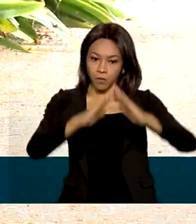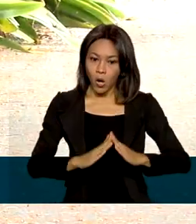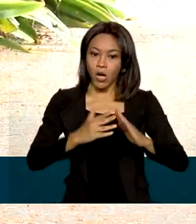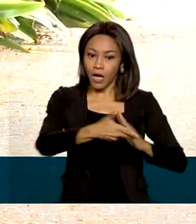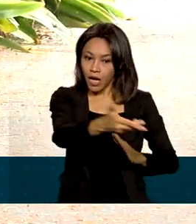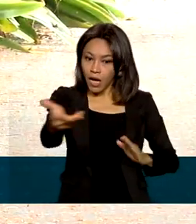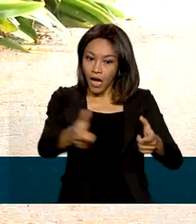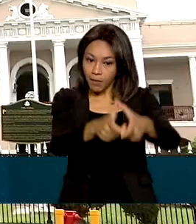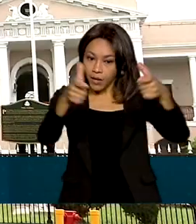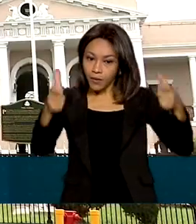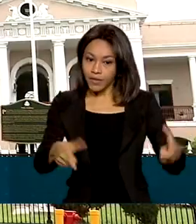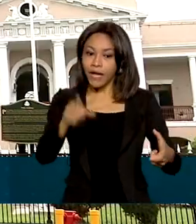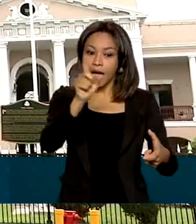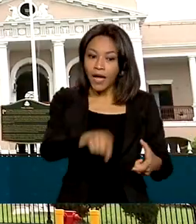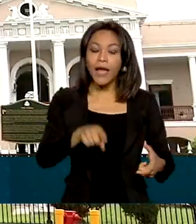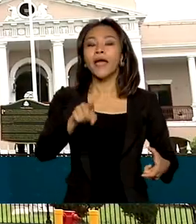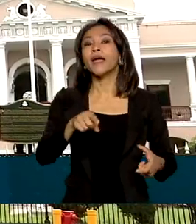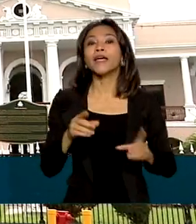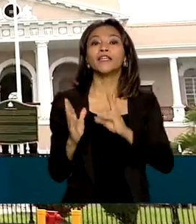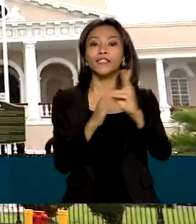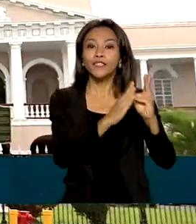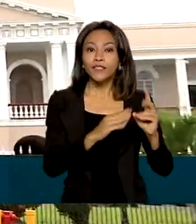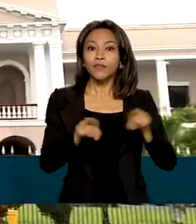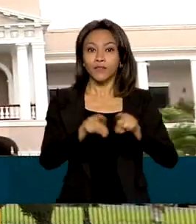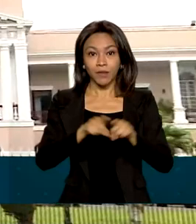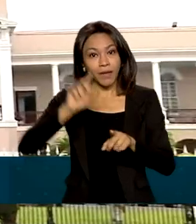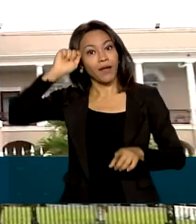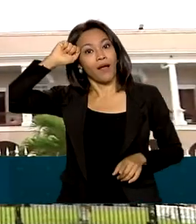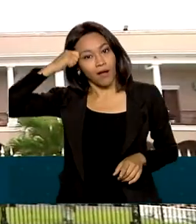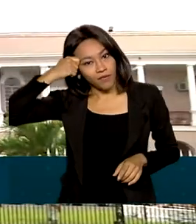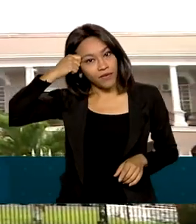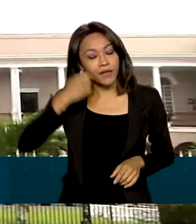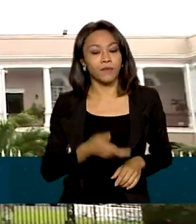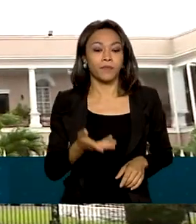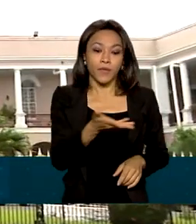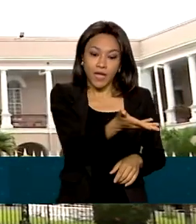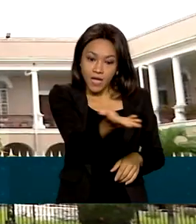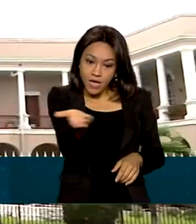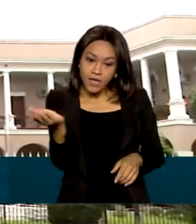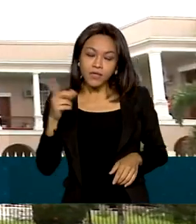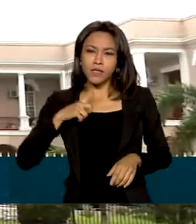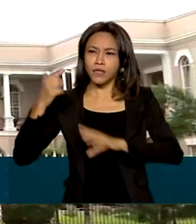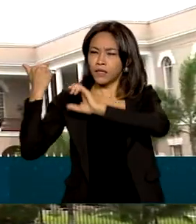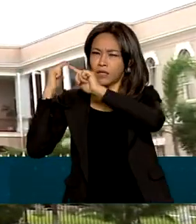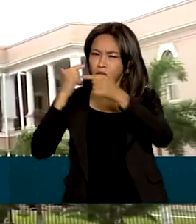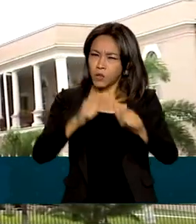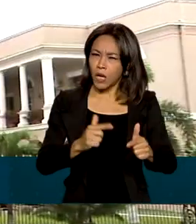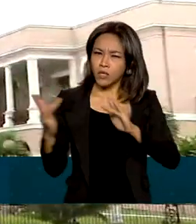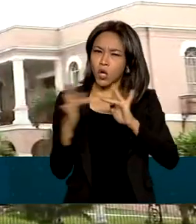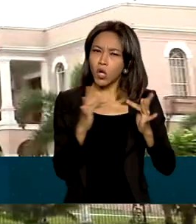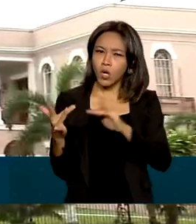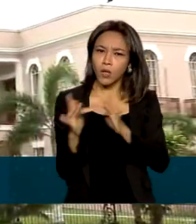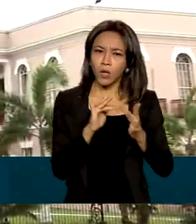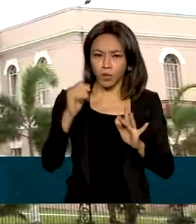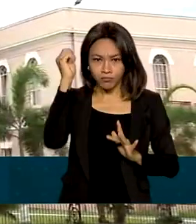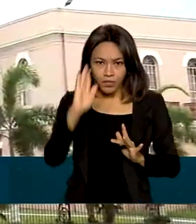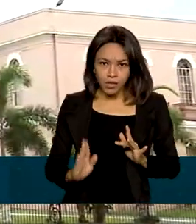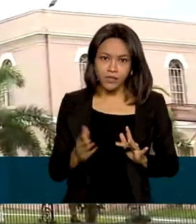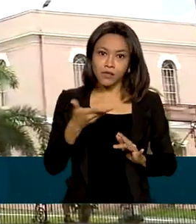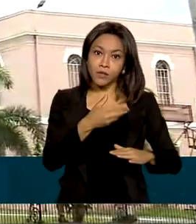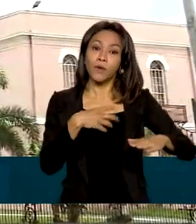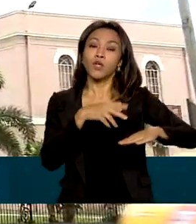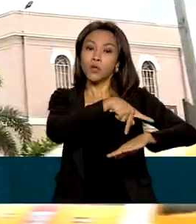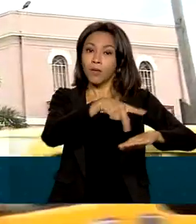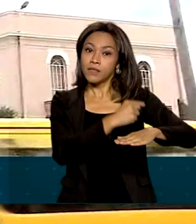descendentes de indianos e africanos. Brasil e Guiana mantêm tradicionais relações de amizade e nos últimos